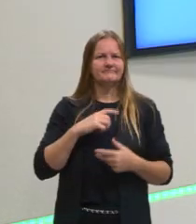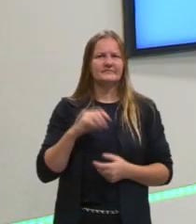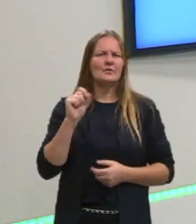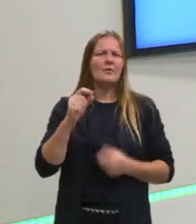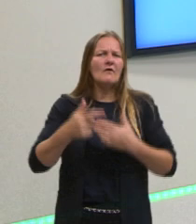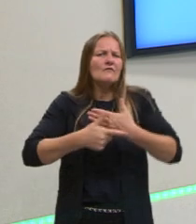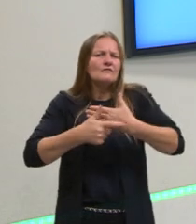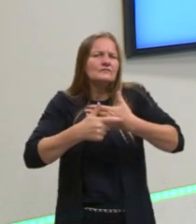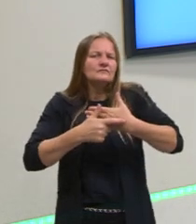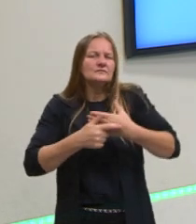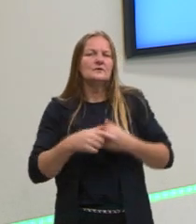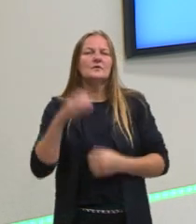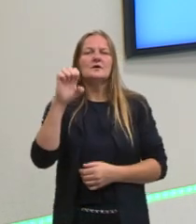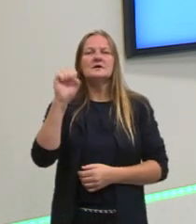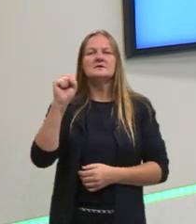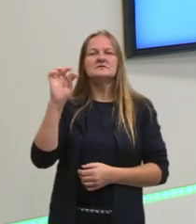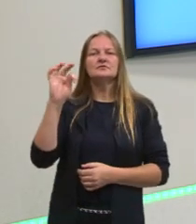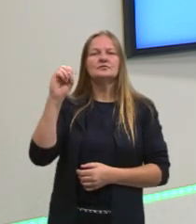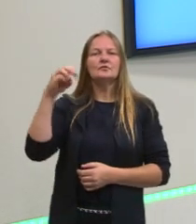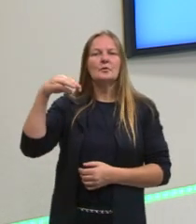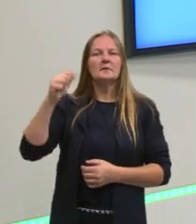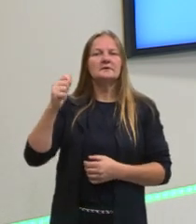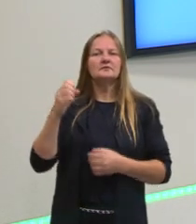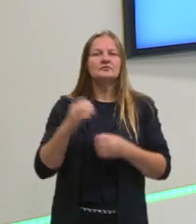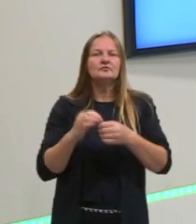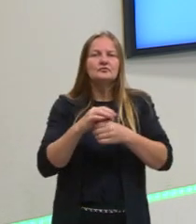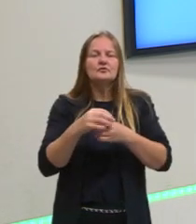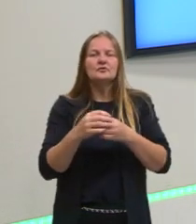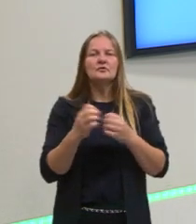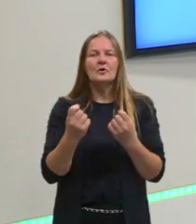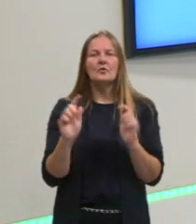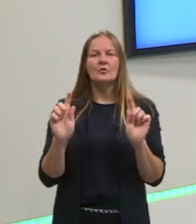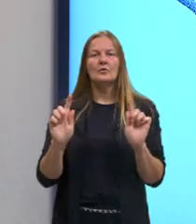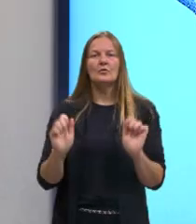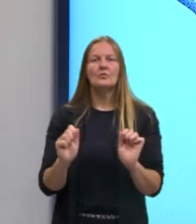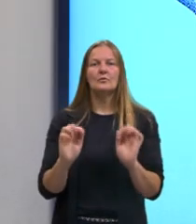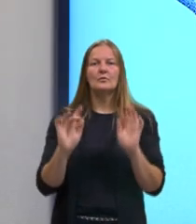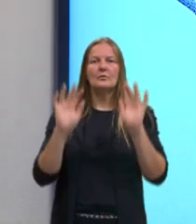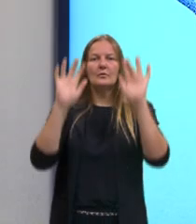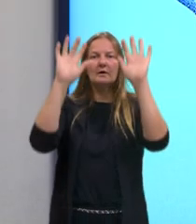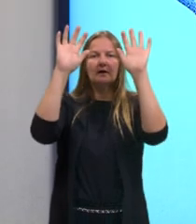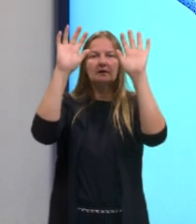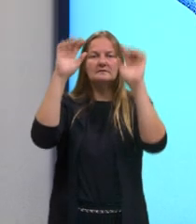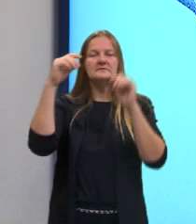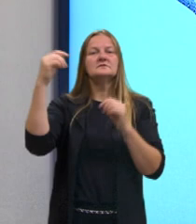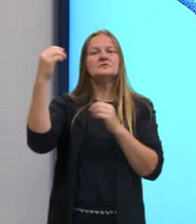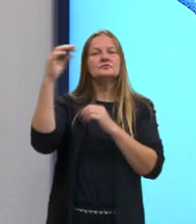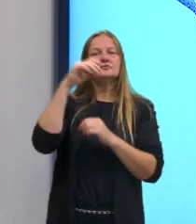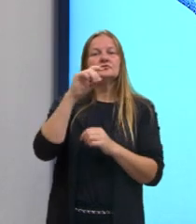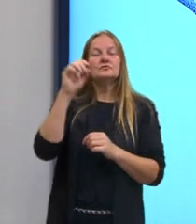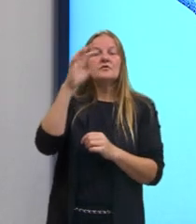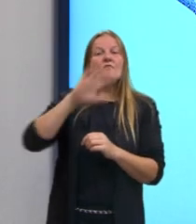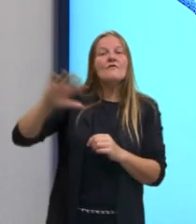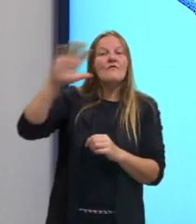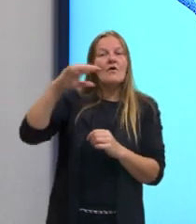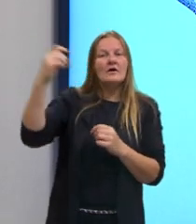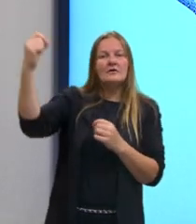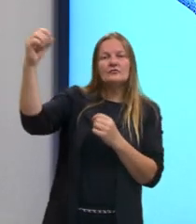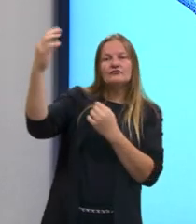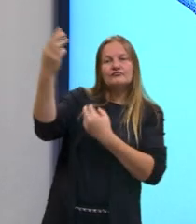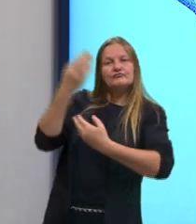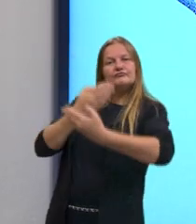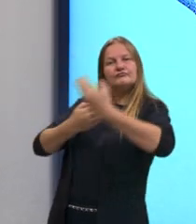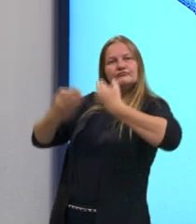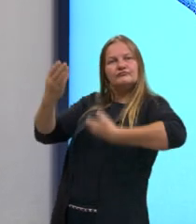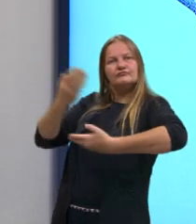função principal dos estômatos? São as trocas gasosas da planta com o meio ambiente, do meio ambiente para a planta. E também